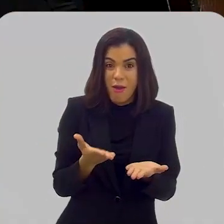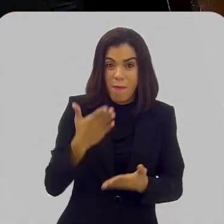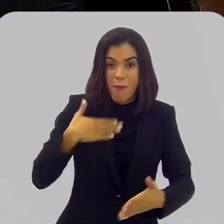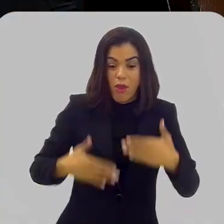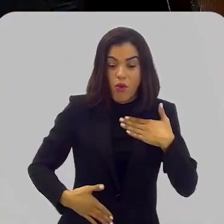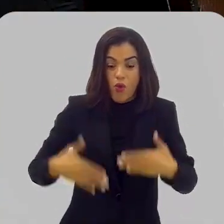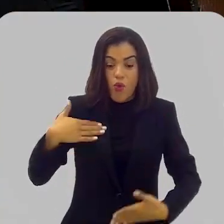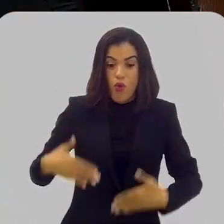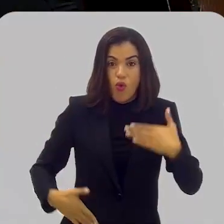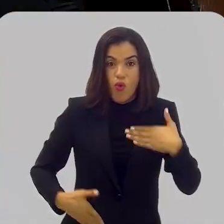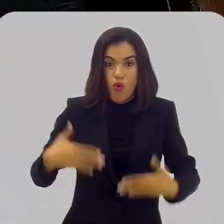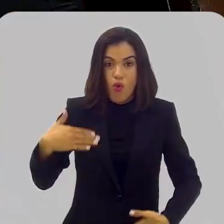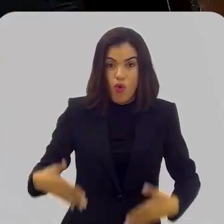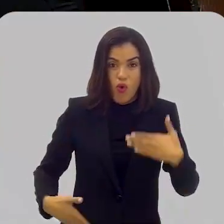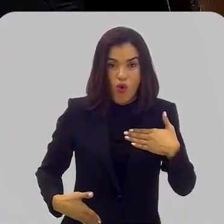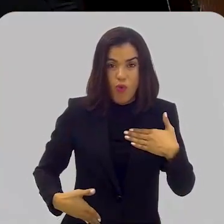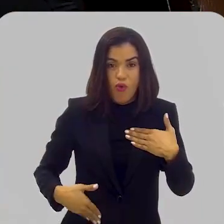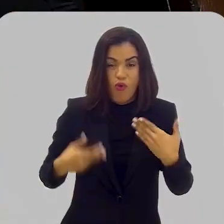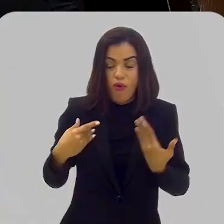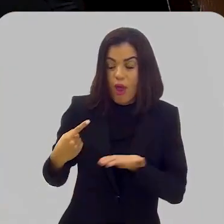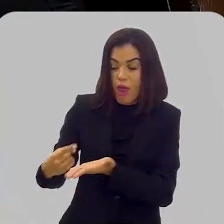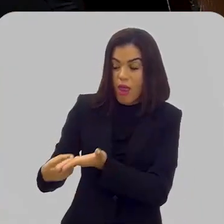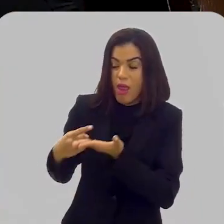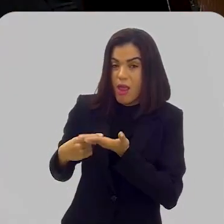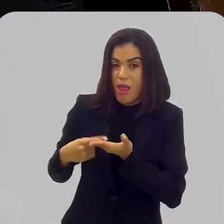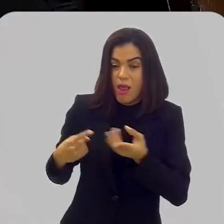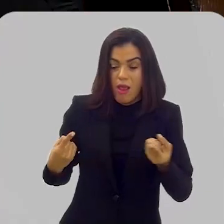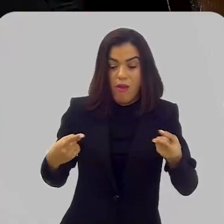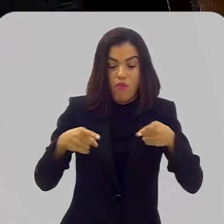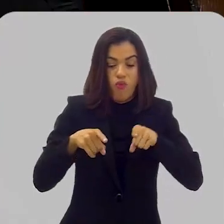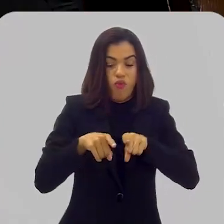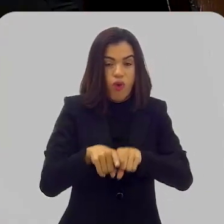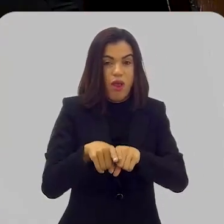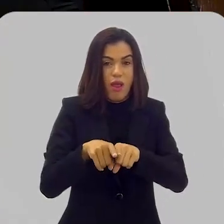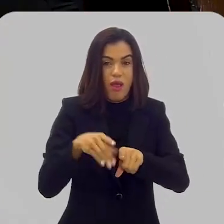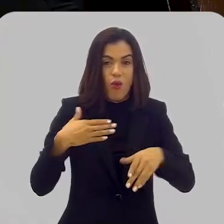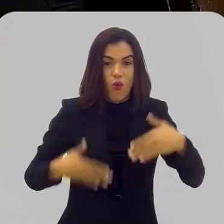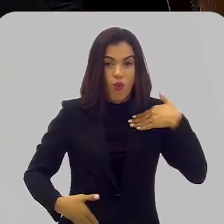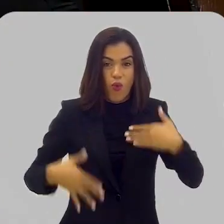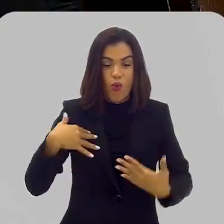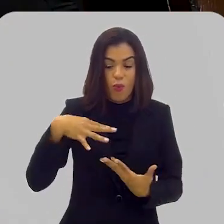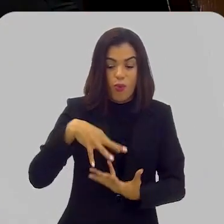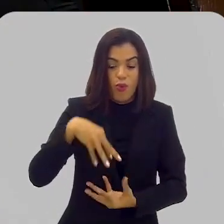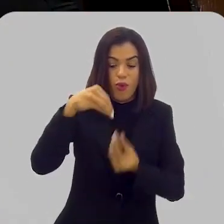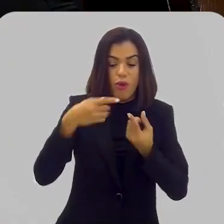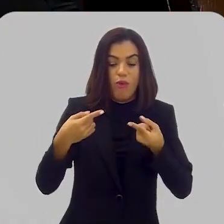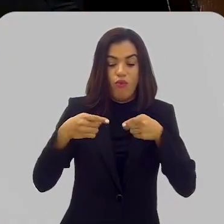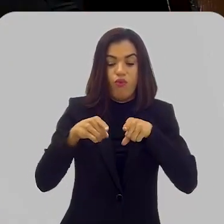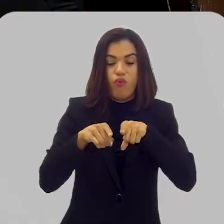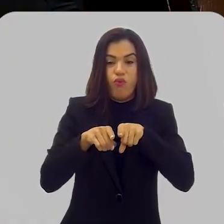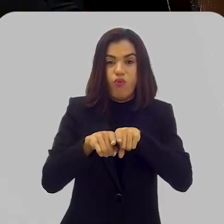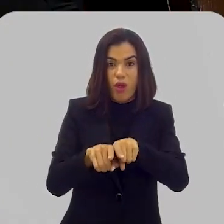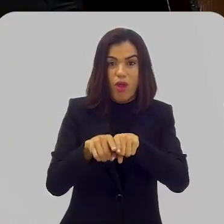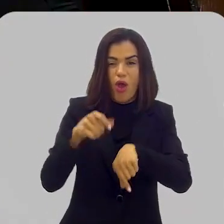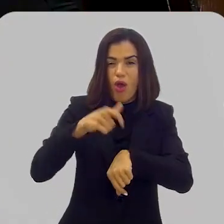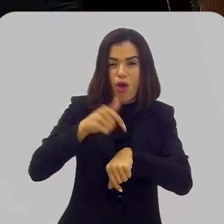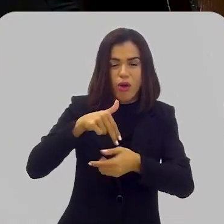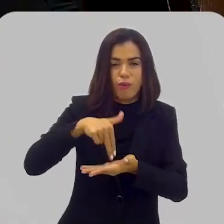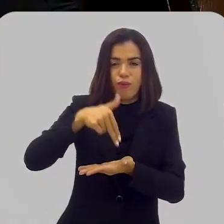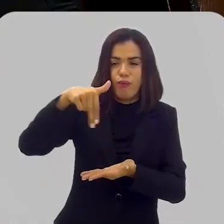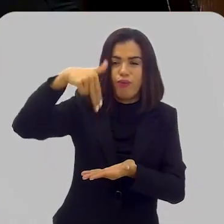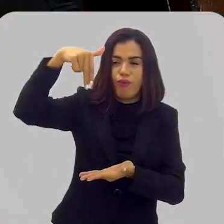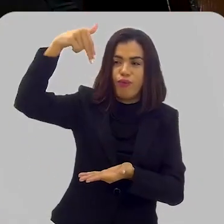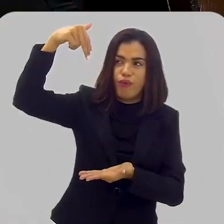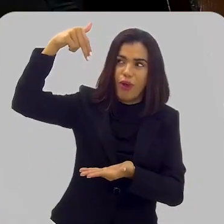o meu corpo físico vai combinar com o corpo espiritual, que o dia que eu fizer para a